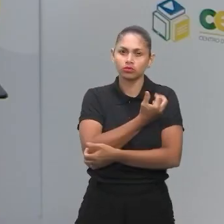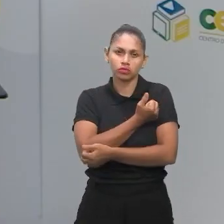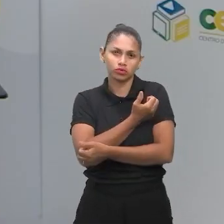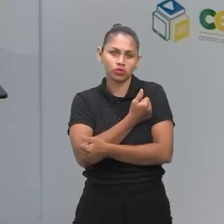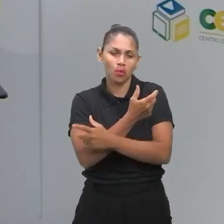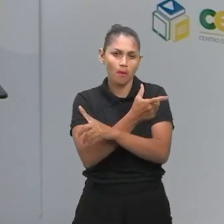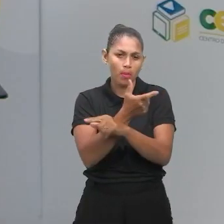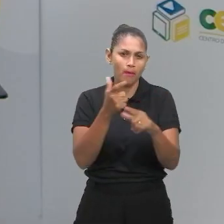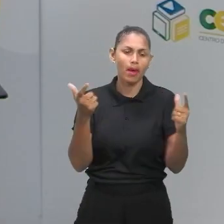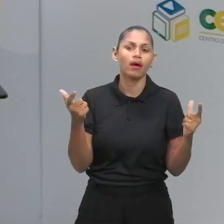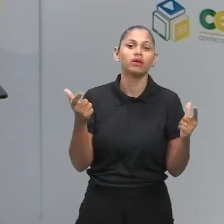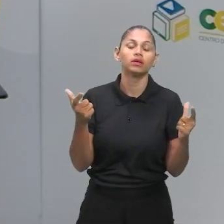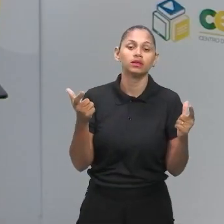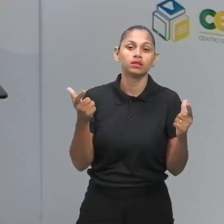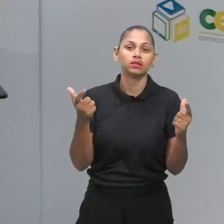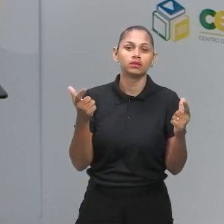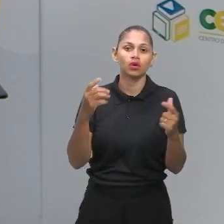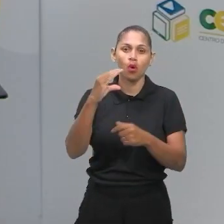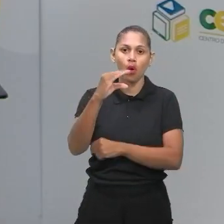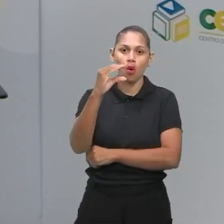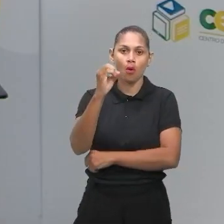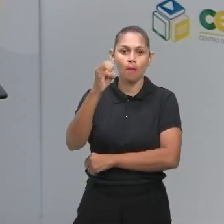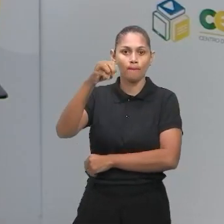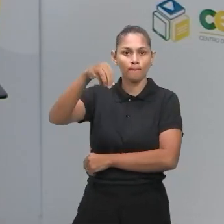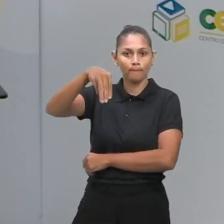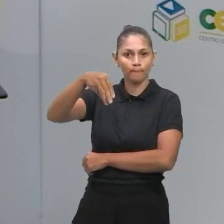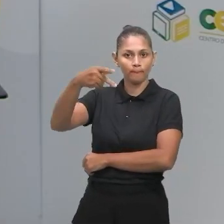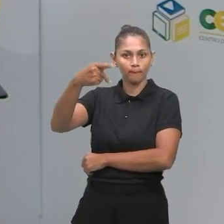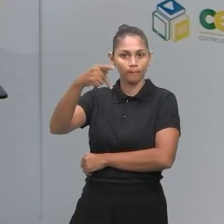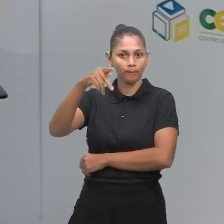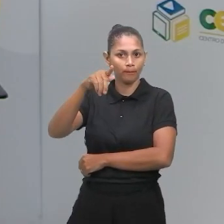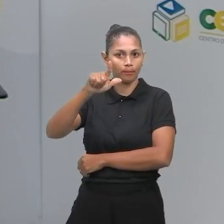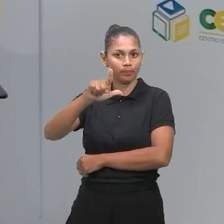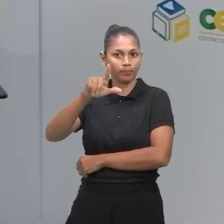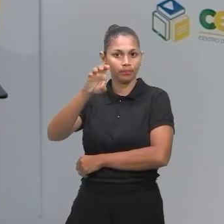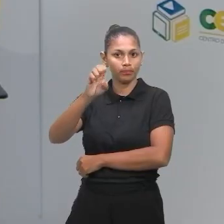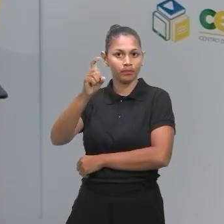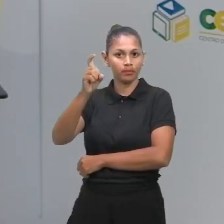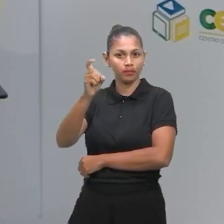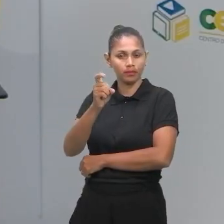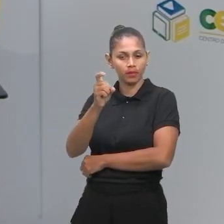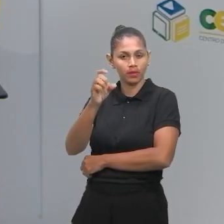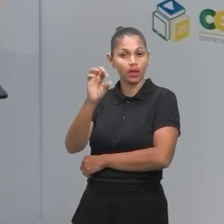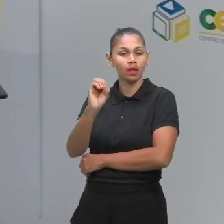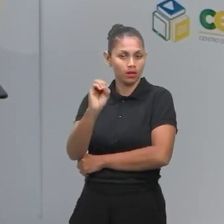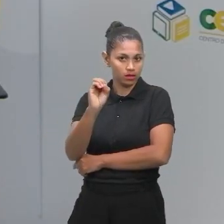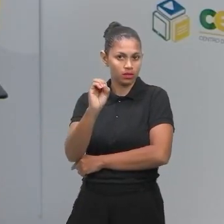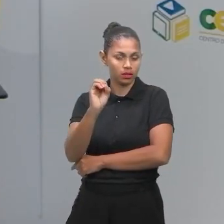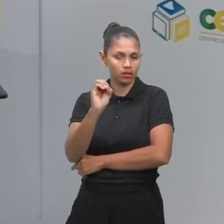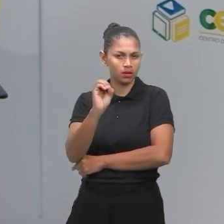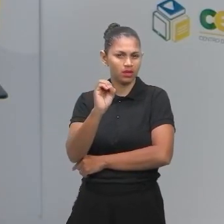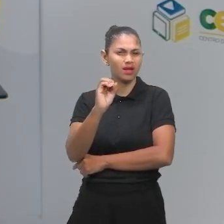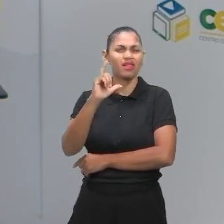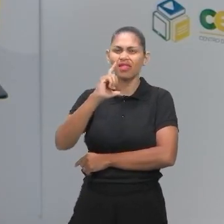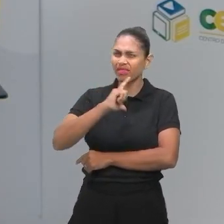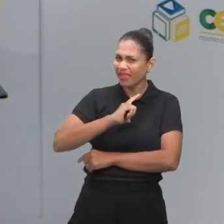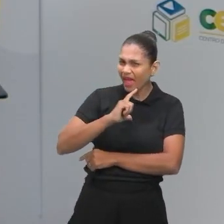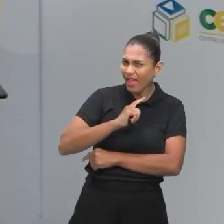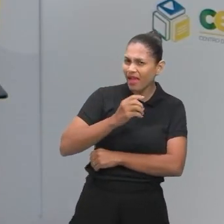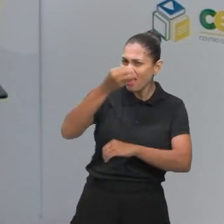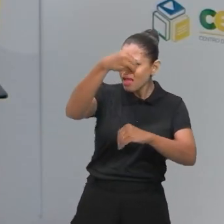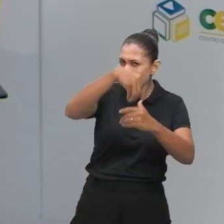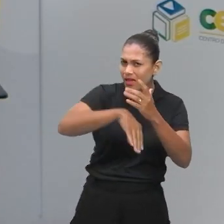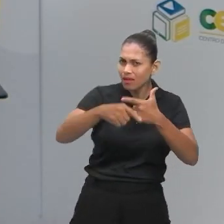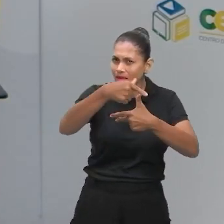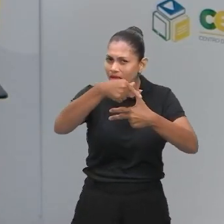Cai. Até cai. Está lá no edital do Enem. Porém, porém, no entanto, todavia, né?